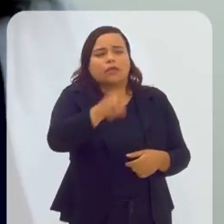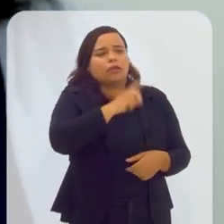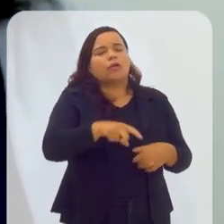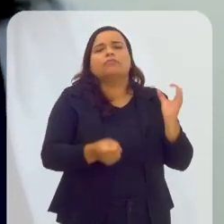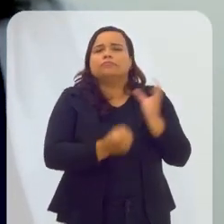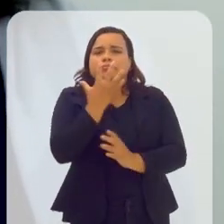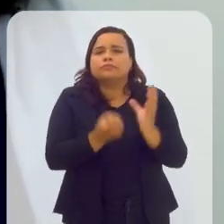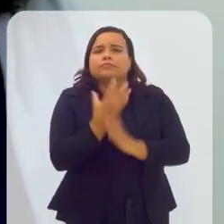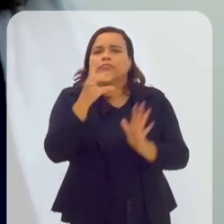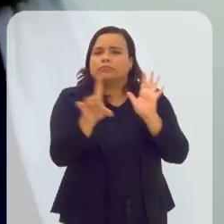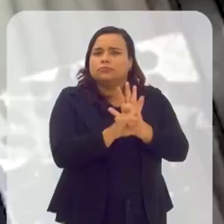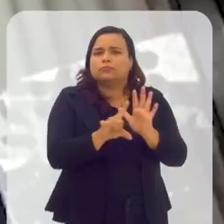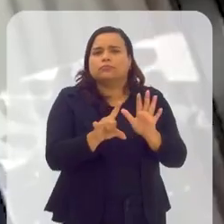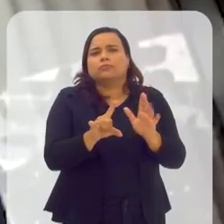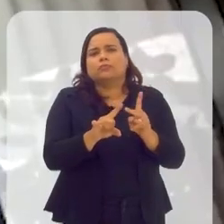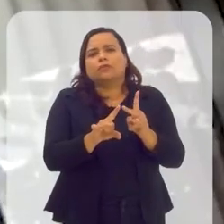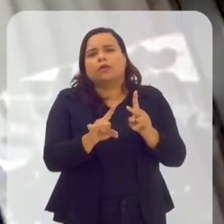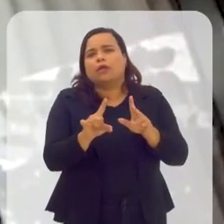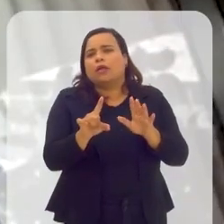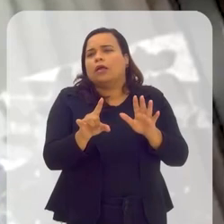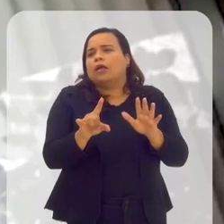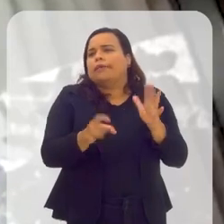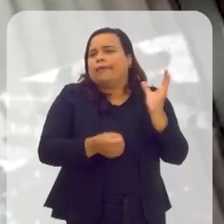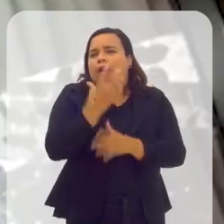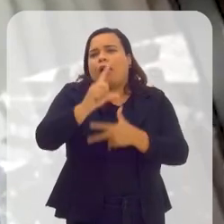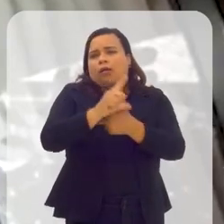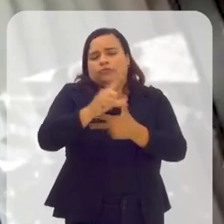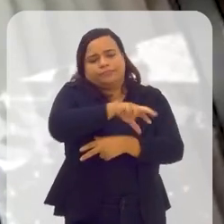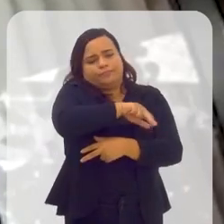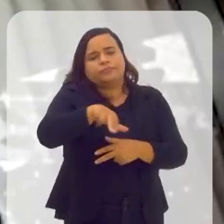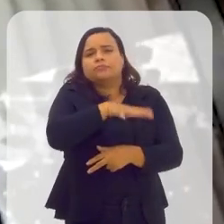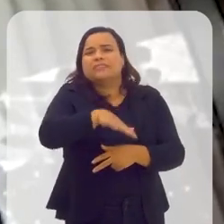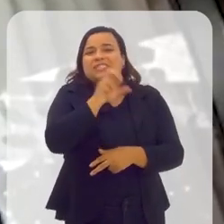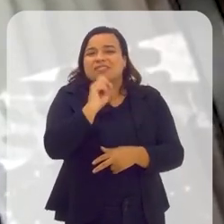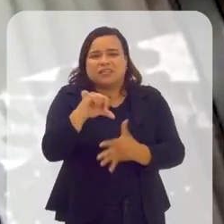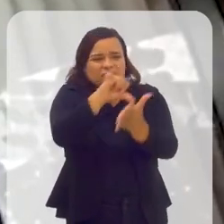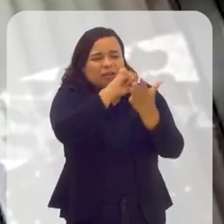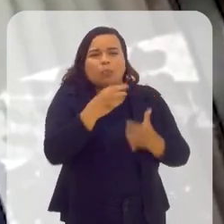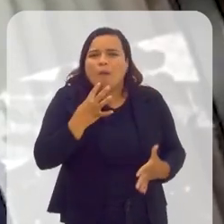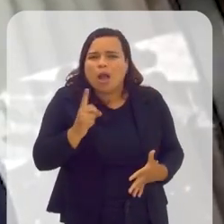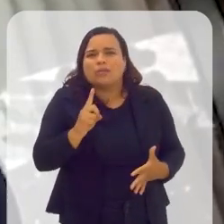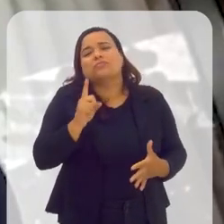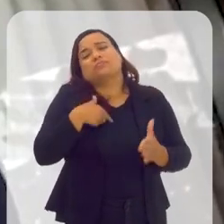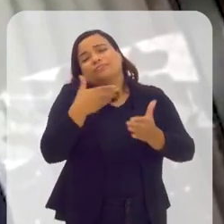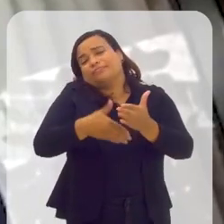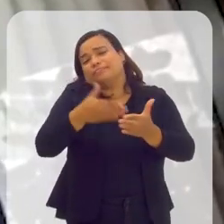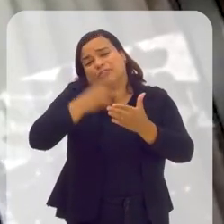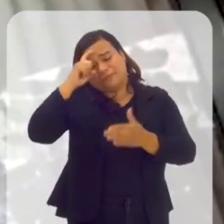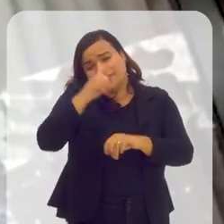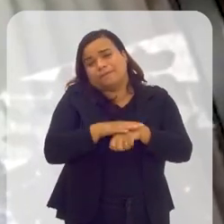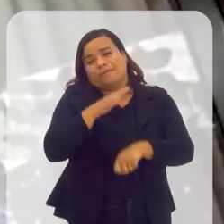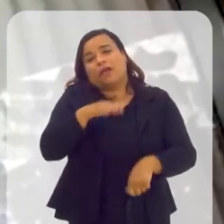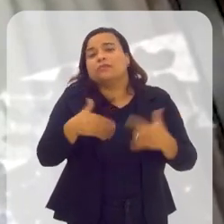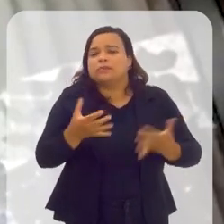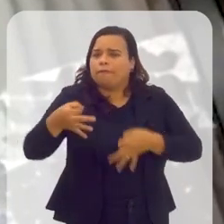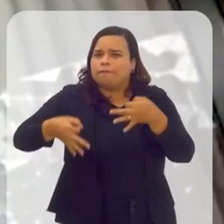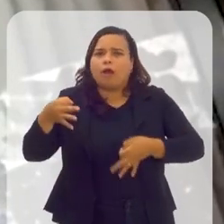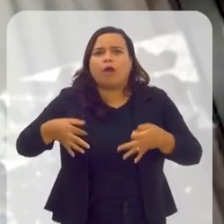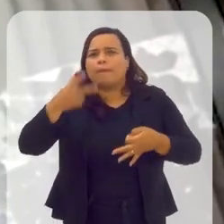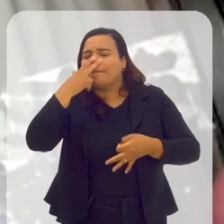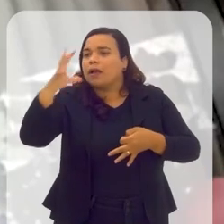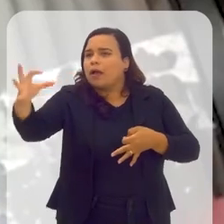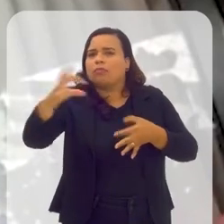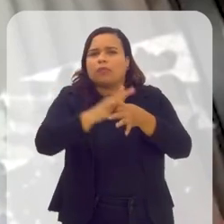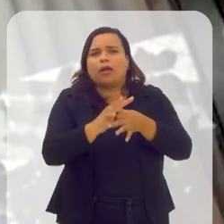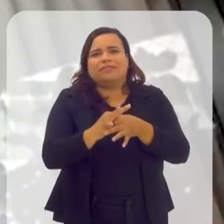construtores de legislação de lei não conhecerem os setores, isso dificulta muito. Então, eu vejo o fórum como um grande